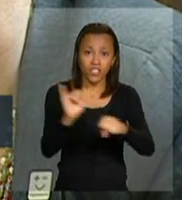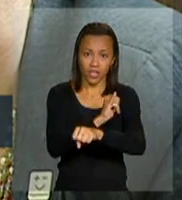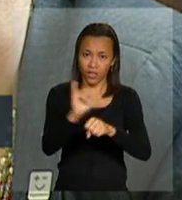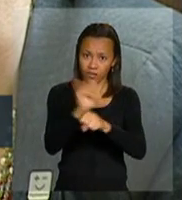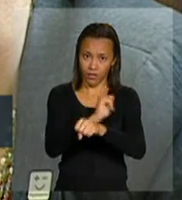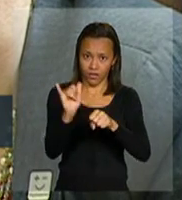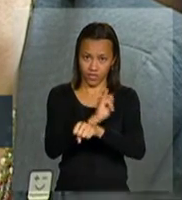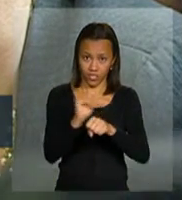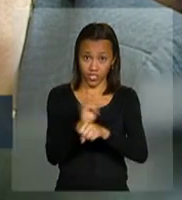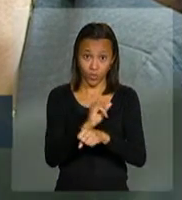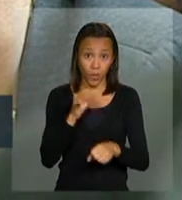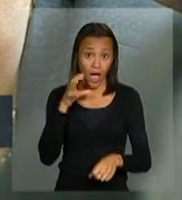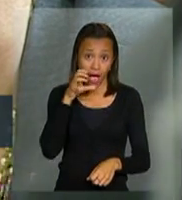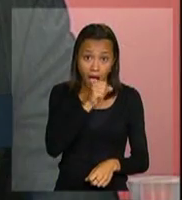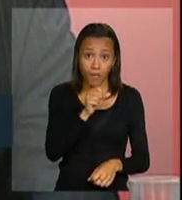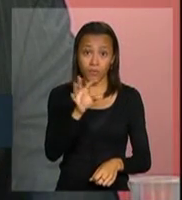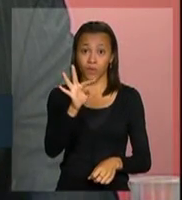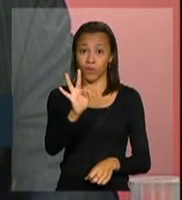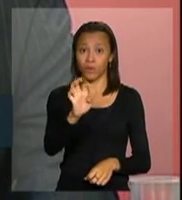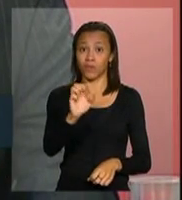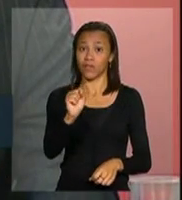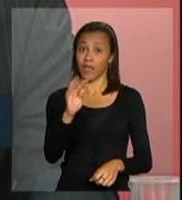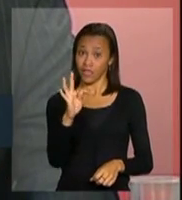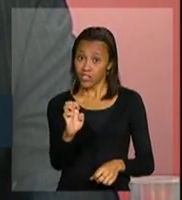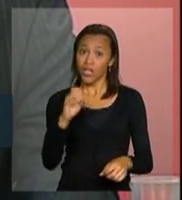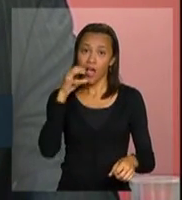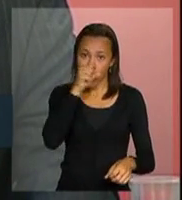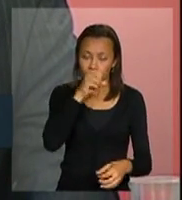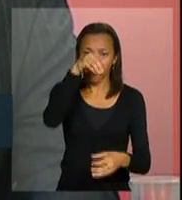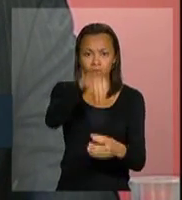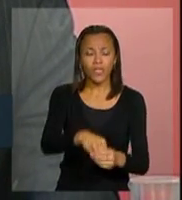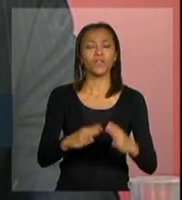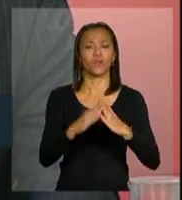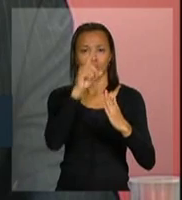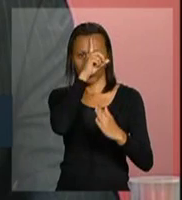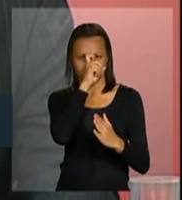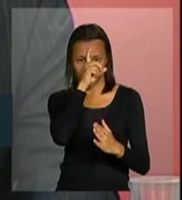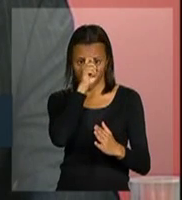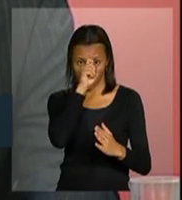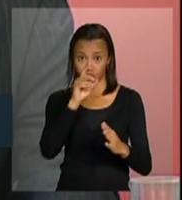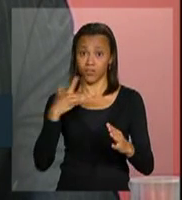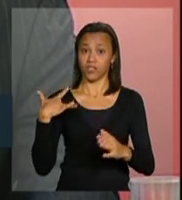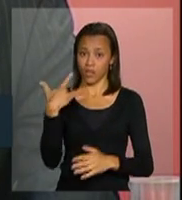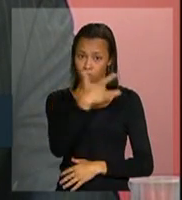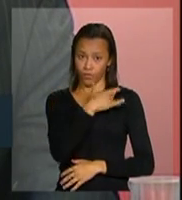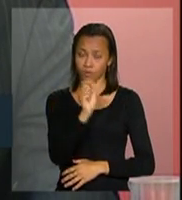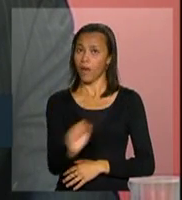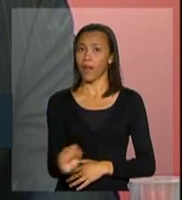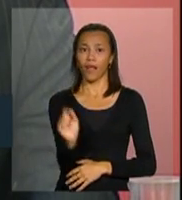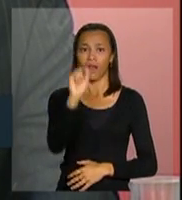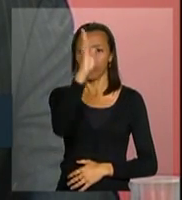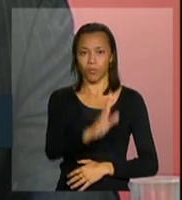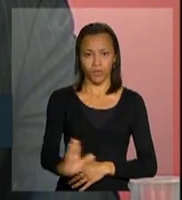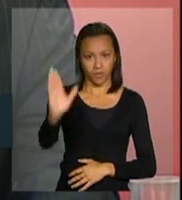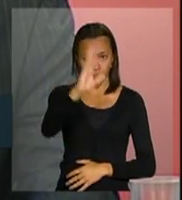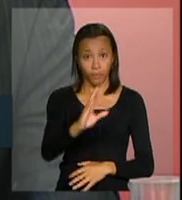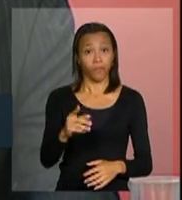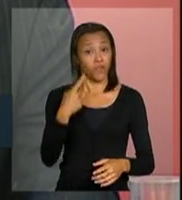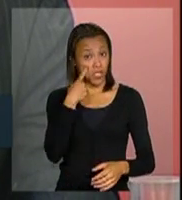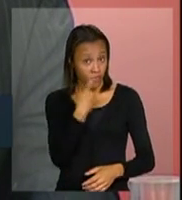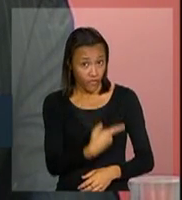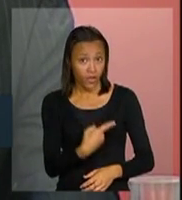implantação do teste rápido nas unidades básicas de saúde. Vocês perceberam que alguns dados mostram ainda